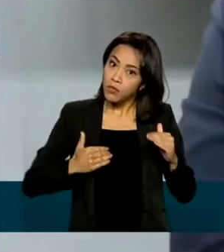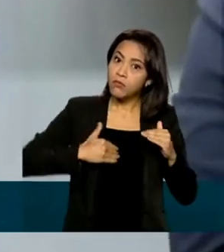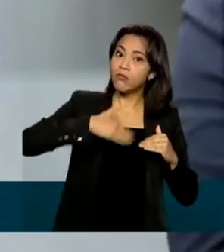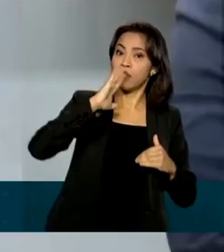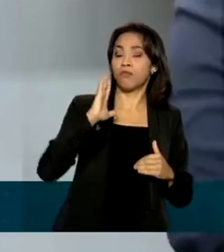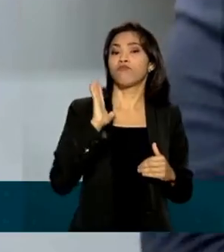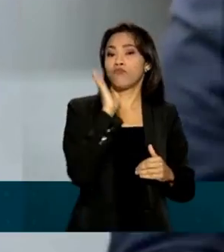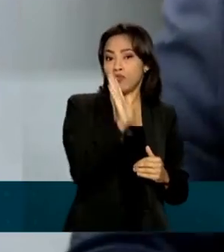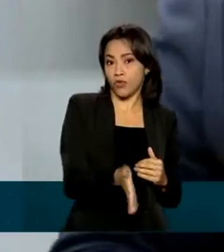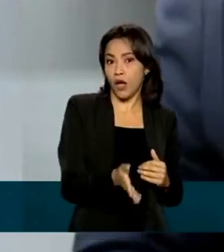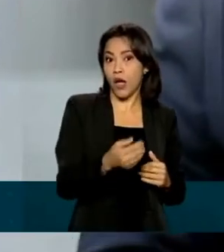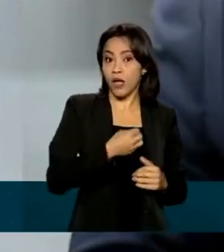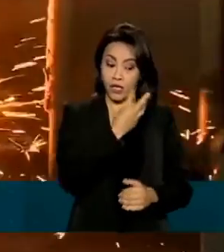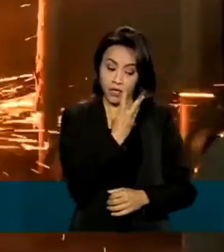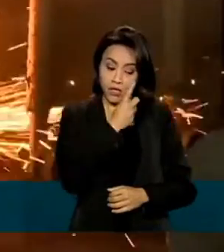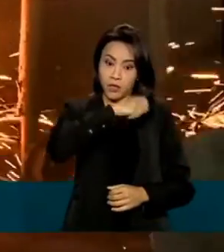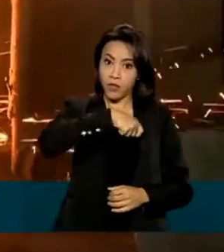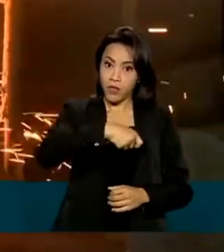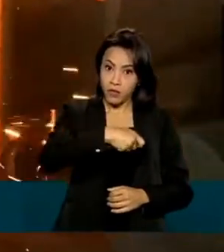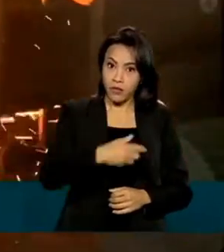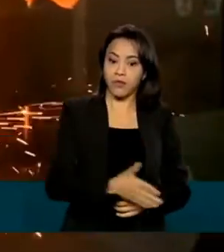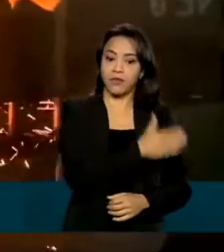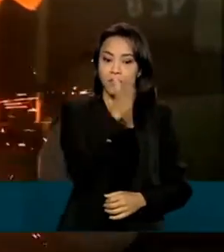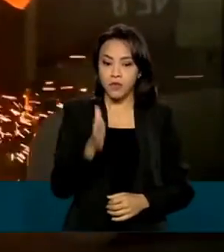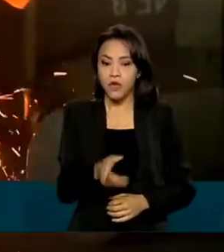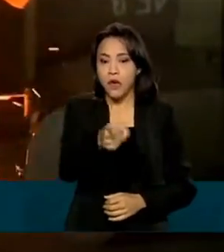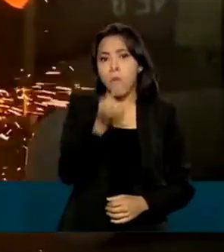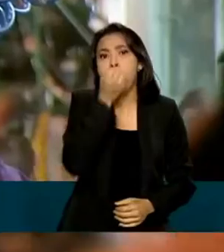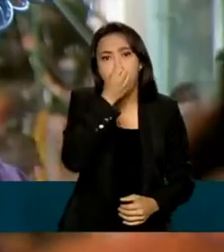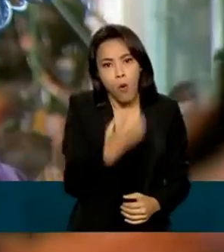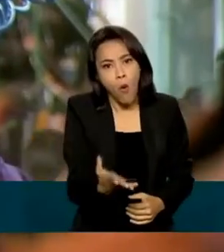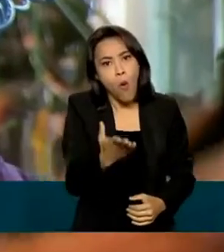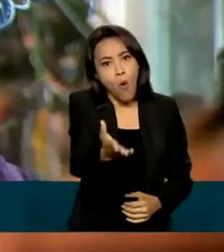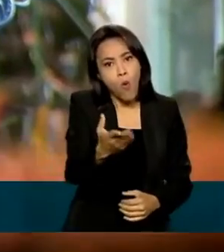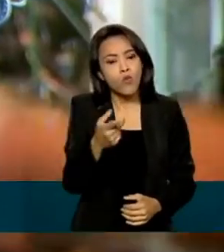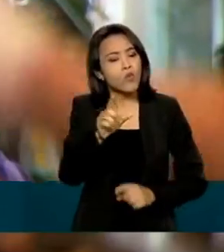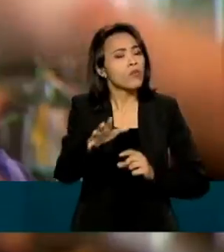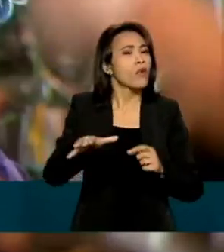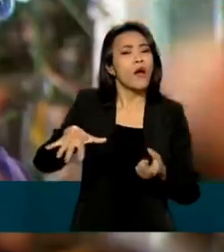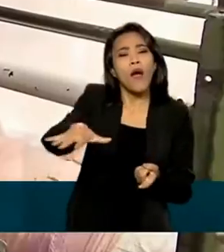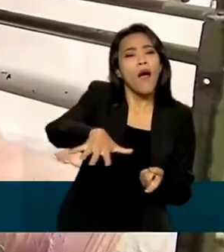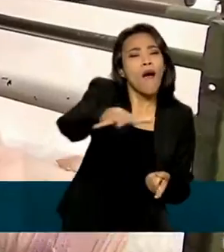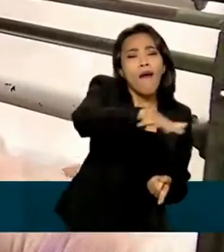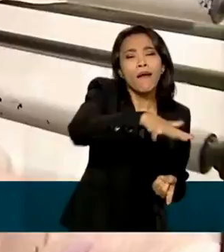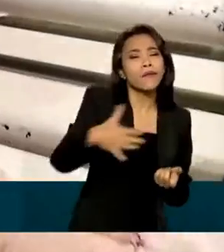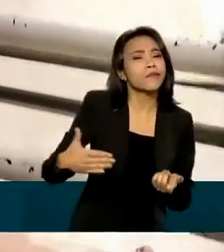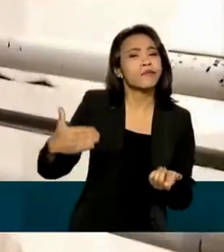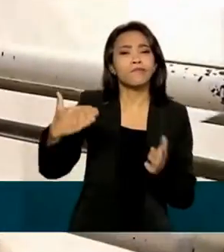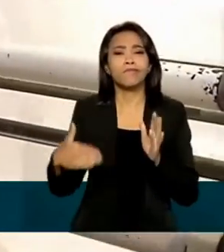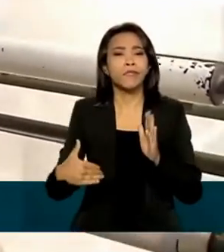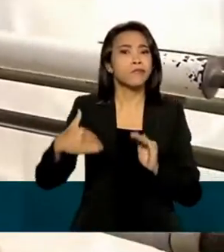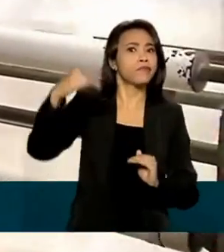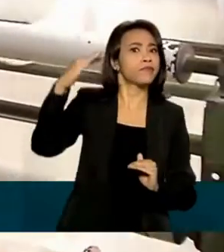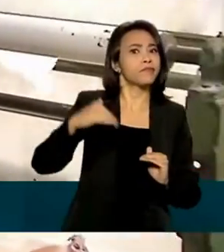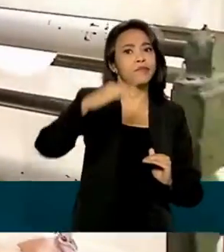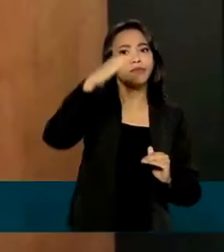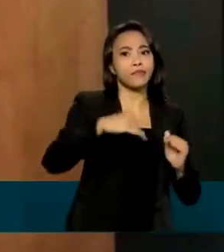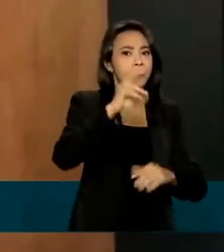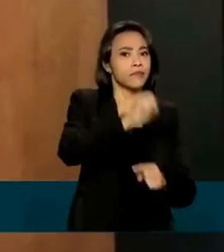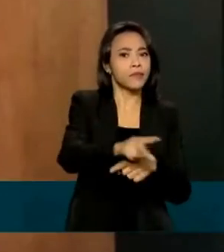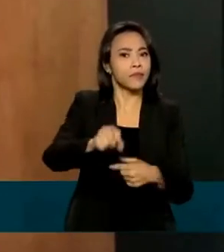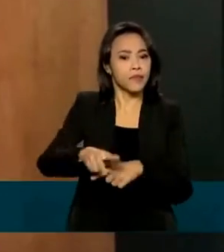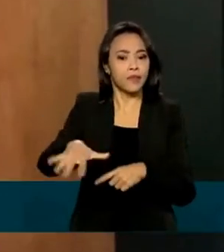em consideração o primeiro trimestre. Os bons resultados tiveram destaque em algumas atividades específicas.